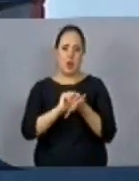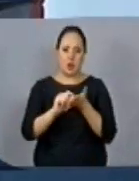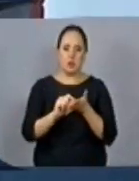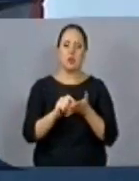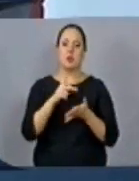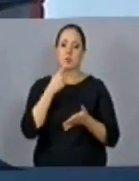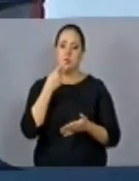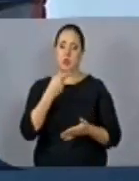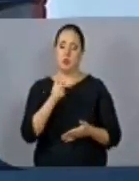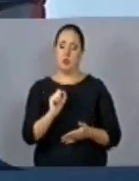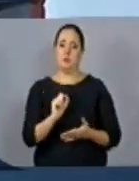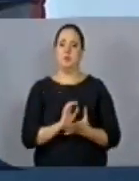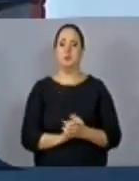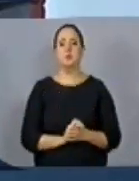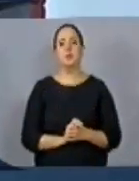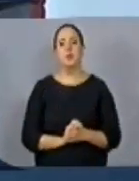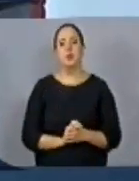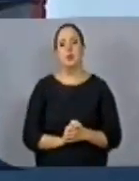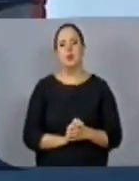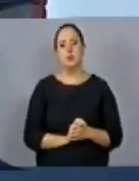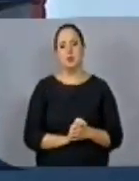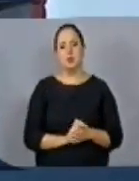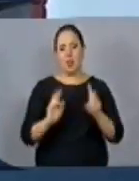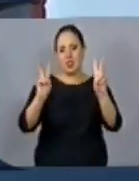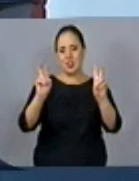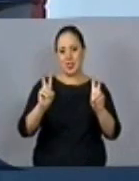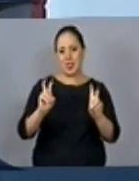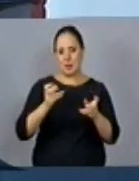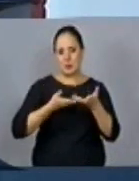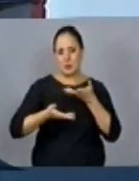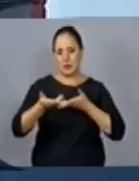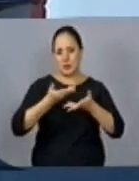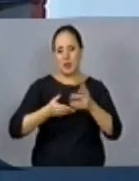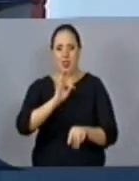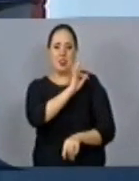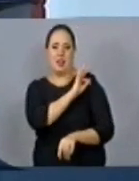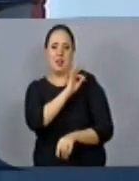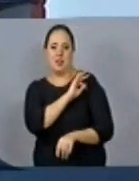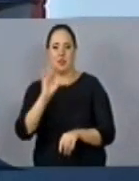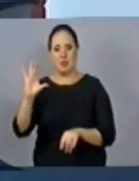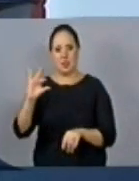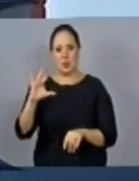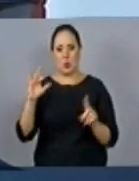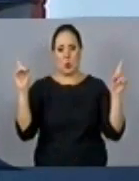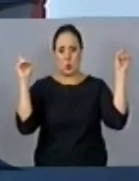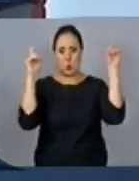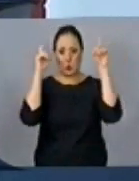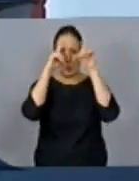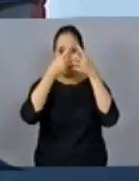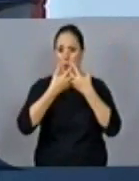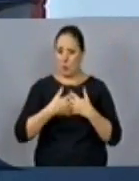afirmava o seguinte, temas envolvendo aspectos técnicos ou científicos de grande complexidade